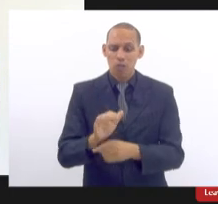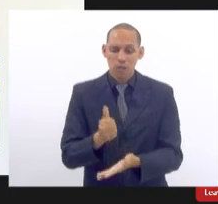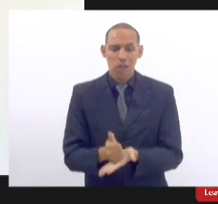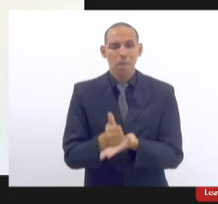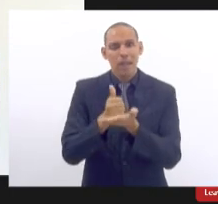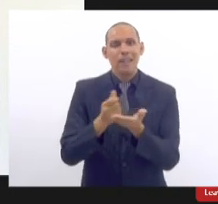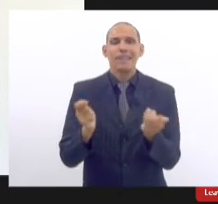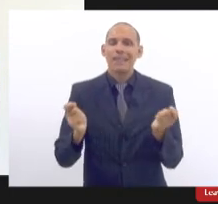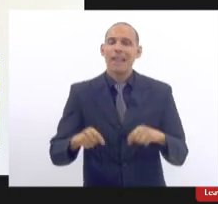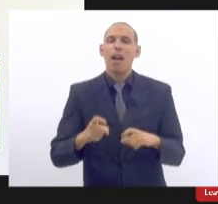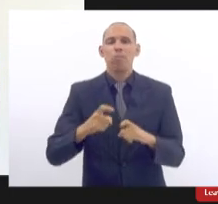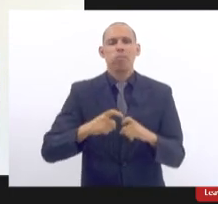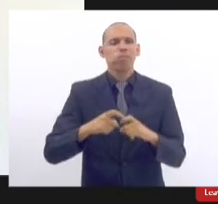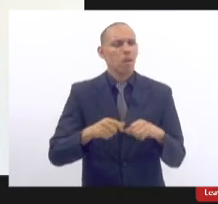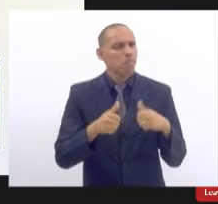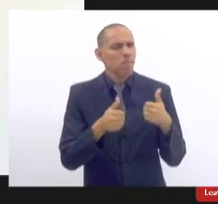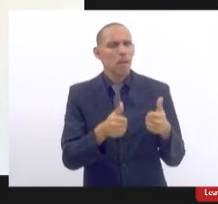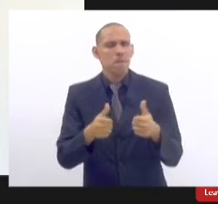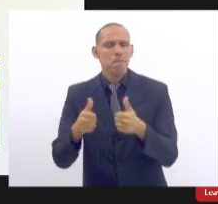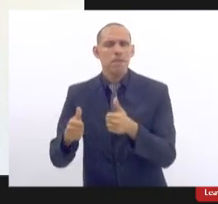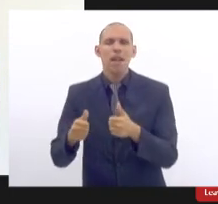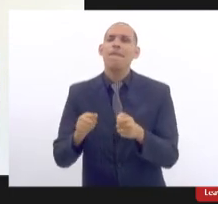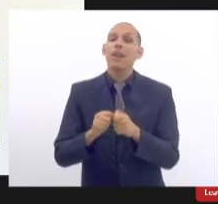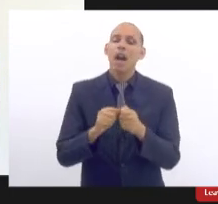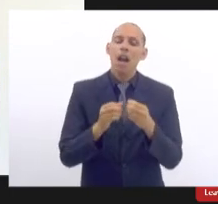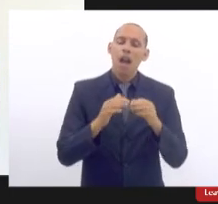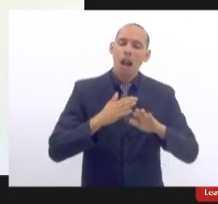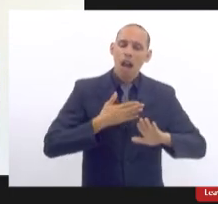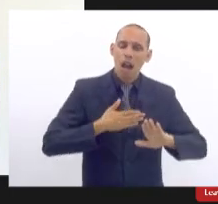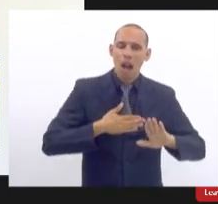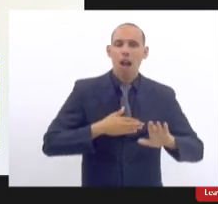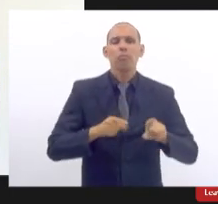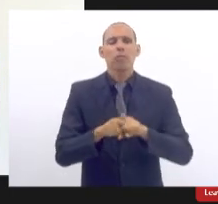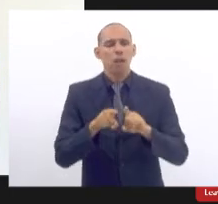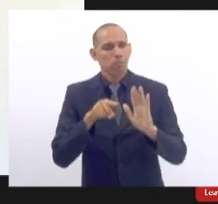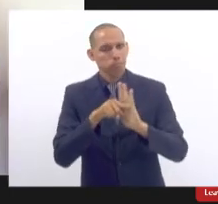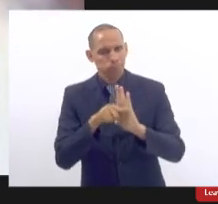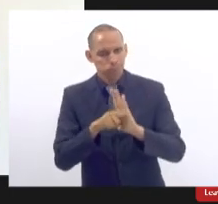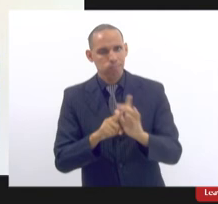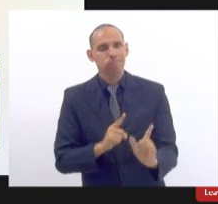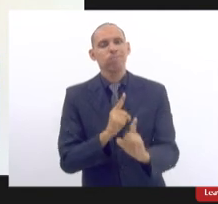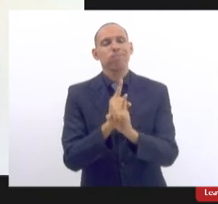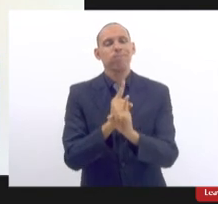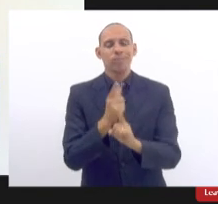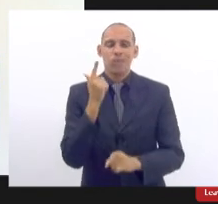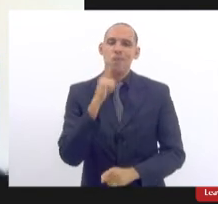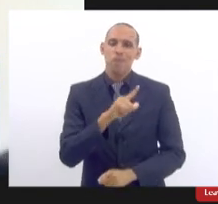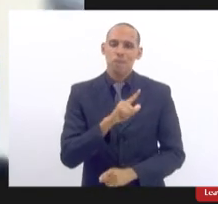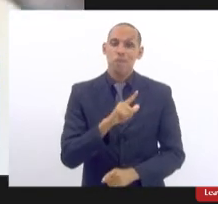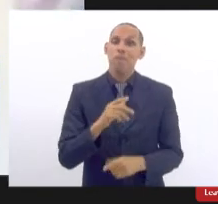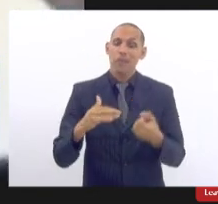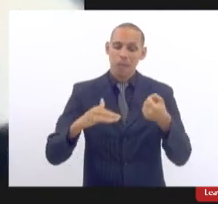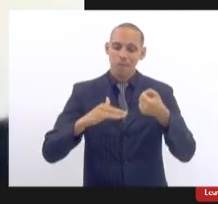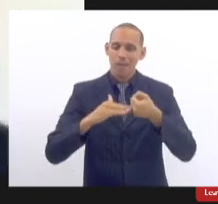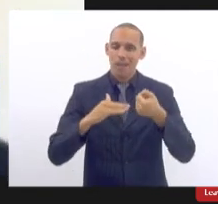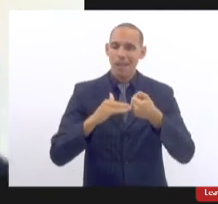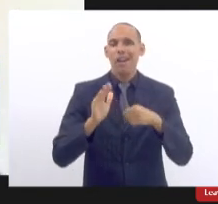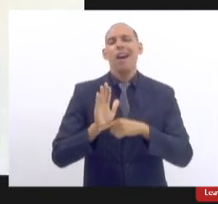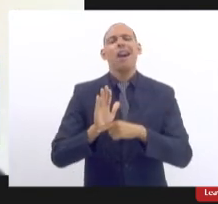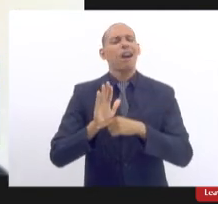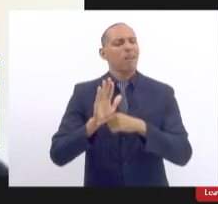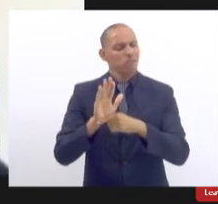a boa medicina se faz com calma e se faz com pesquisa e o banco de dados vai ajudar